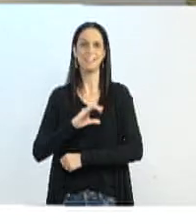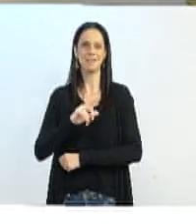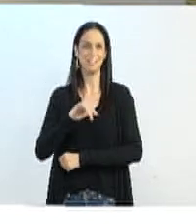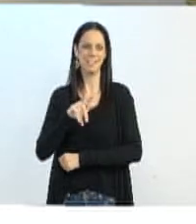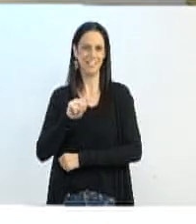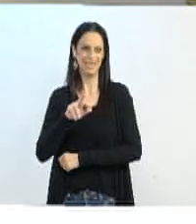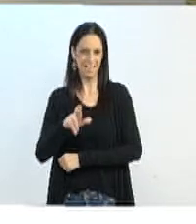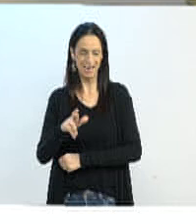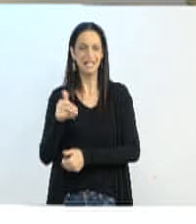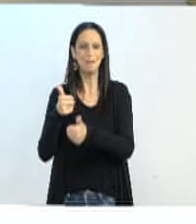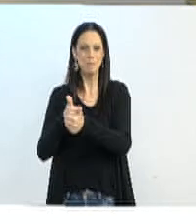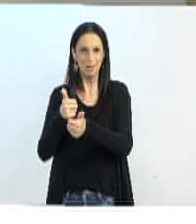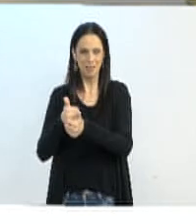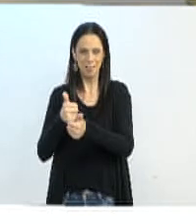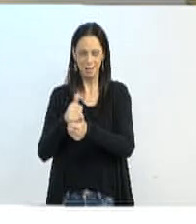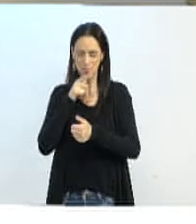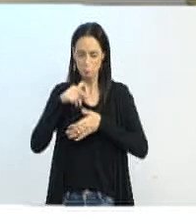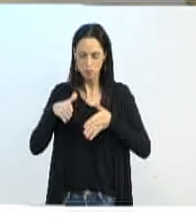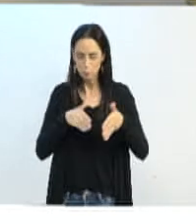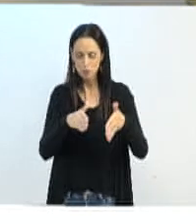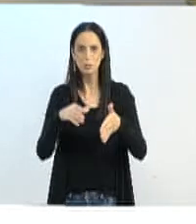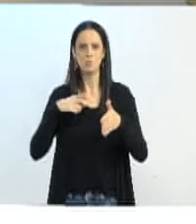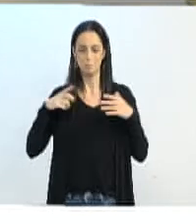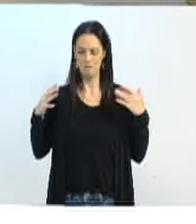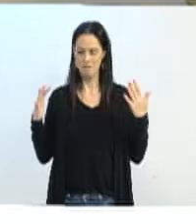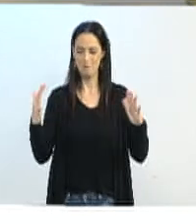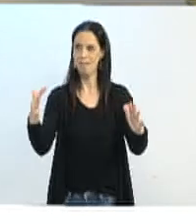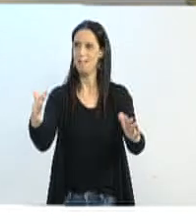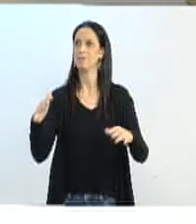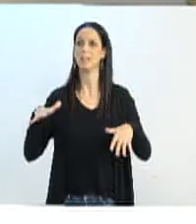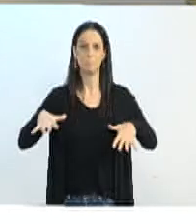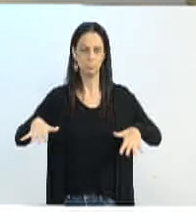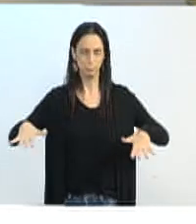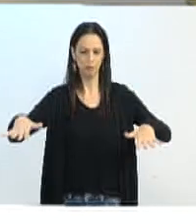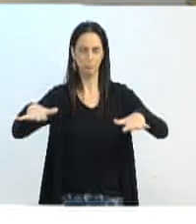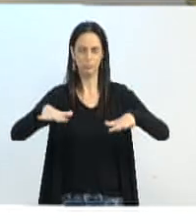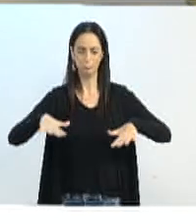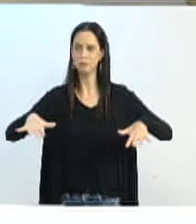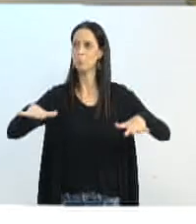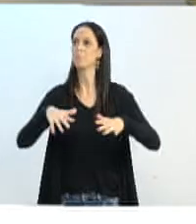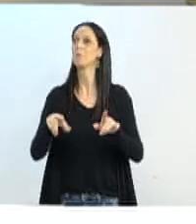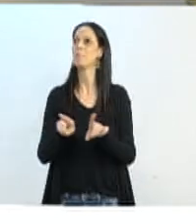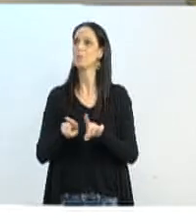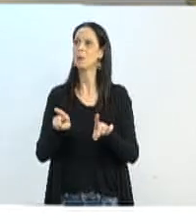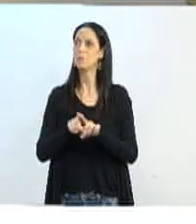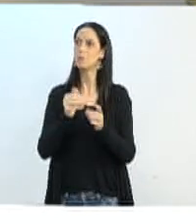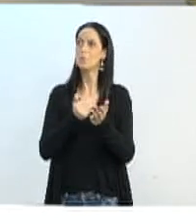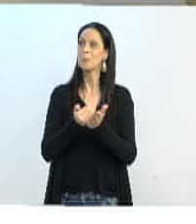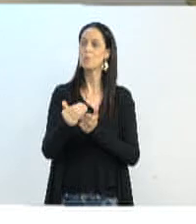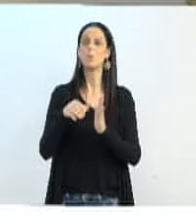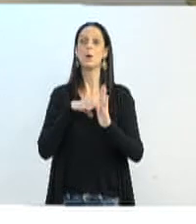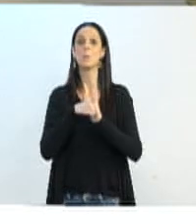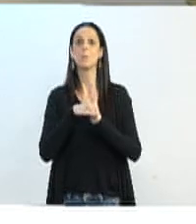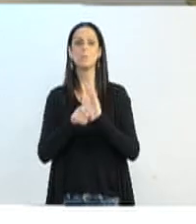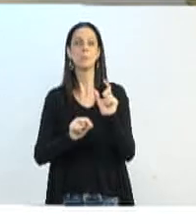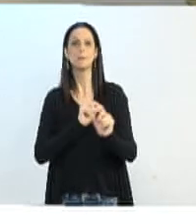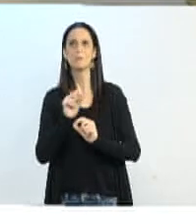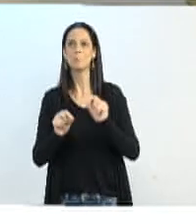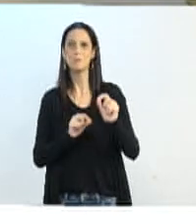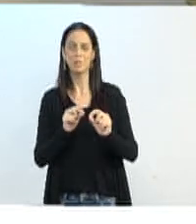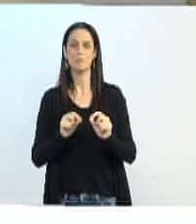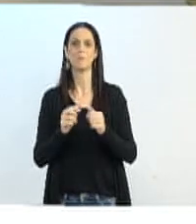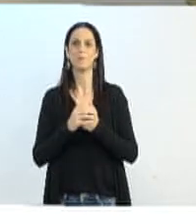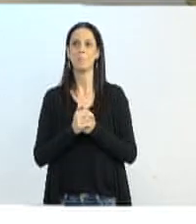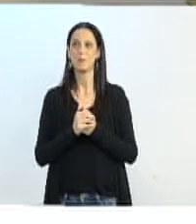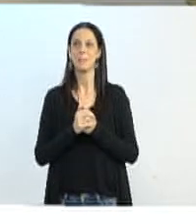existe de mata ali em torno do rio Itajaí, e começando a implementar um conceito que é o de virar a cidade